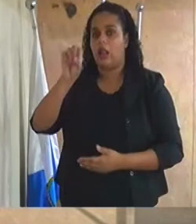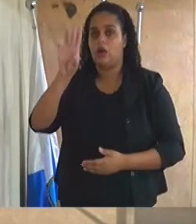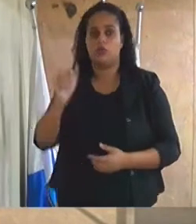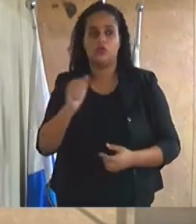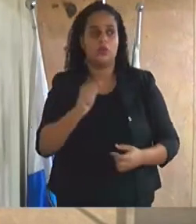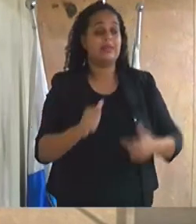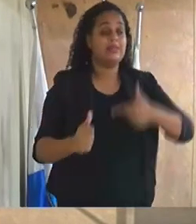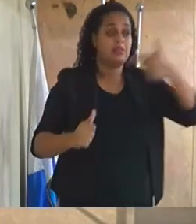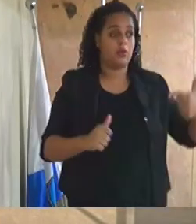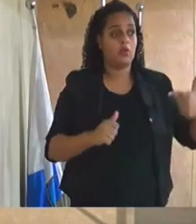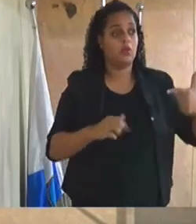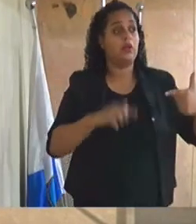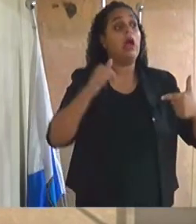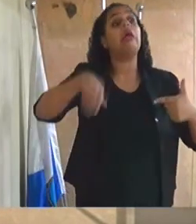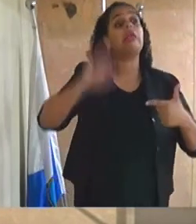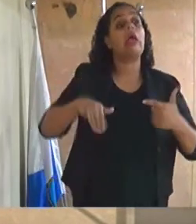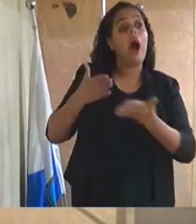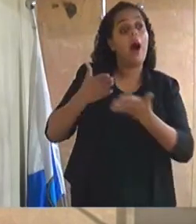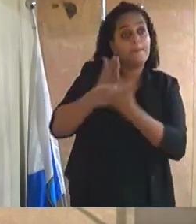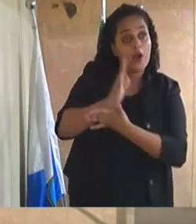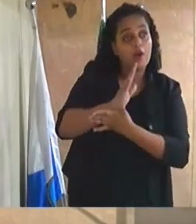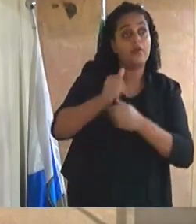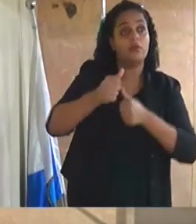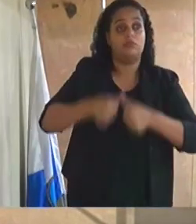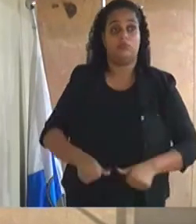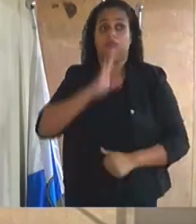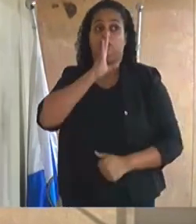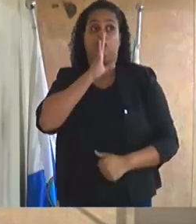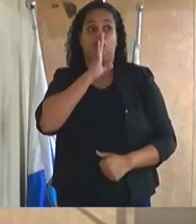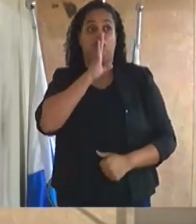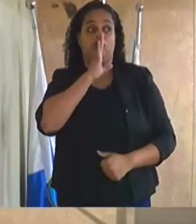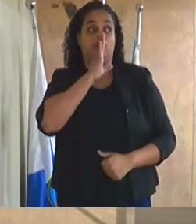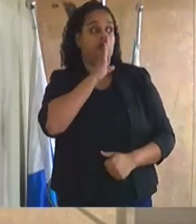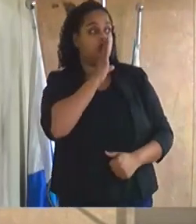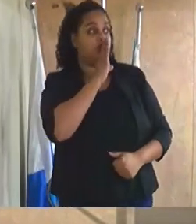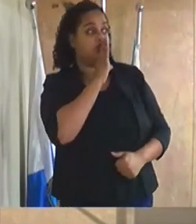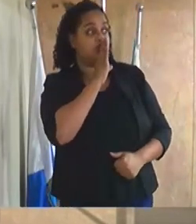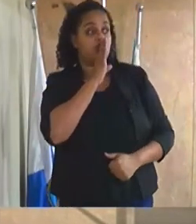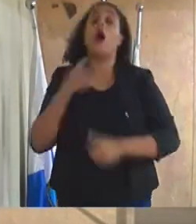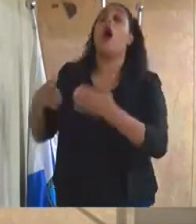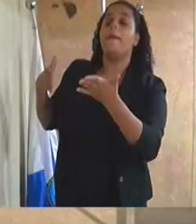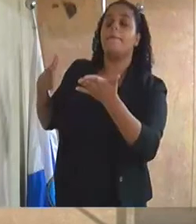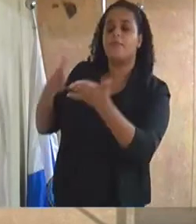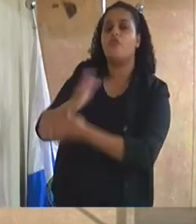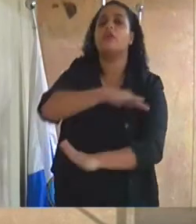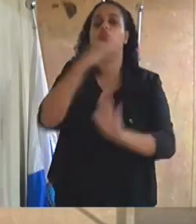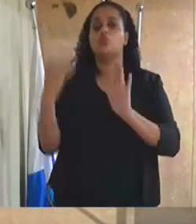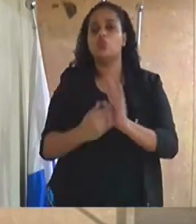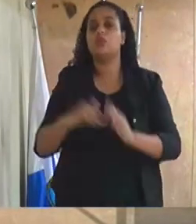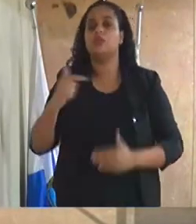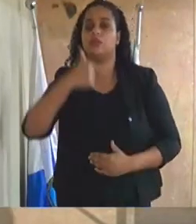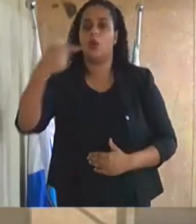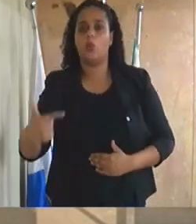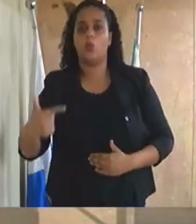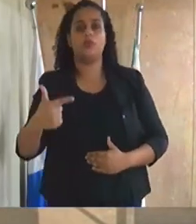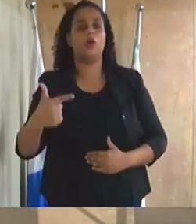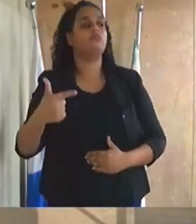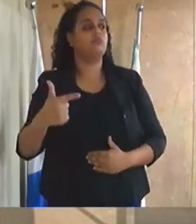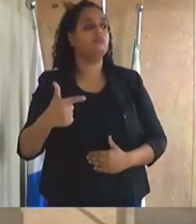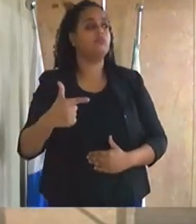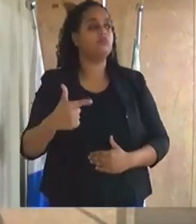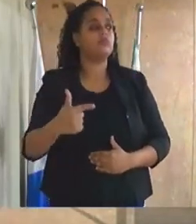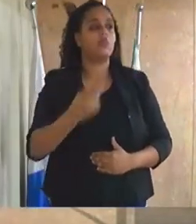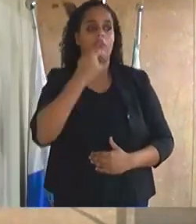discussão vereadores que aprovam permaneçam como estão aprovado em segunda discussão por unanimidade